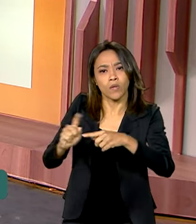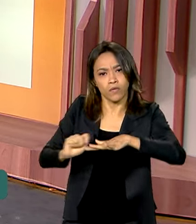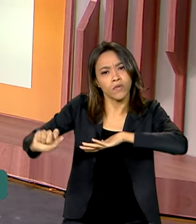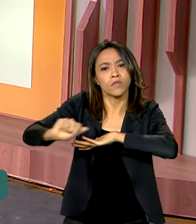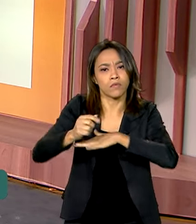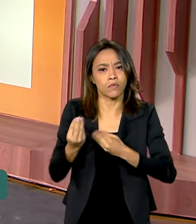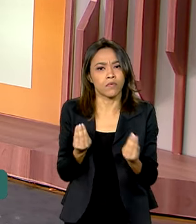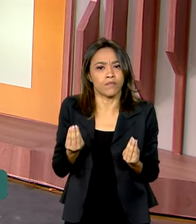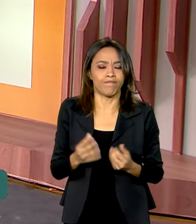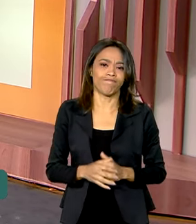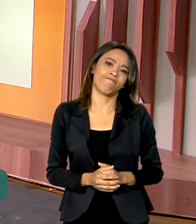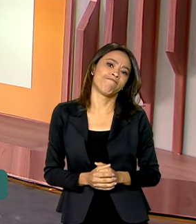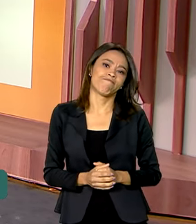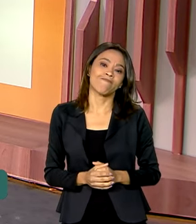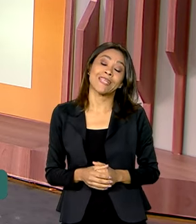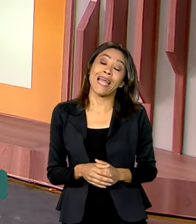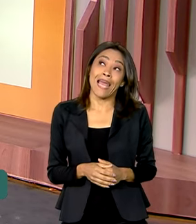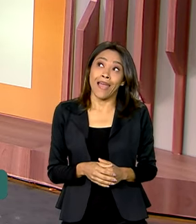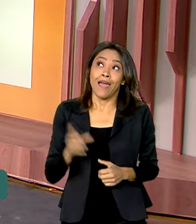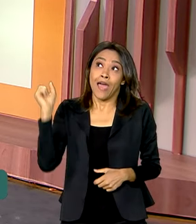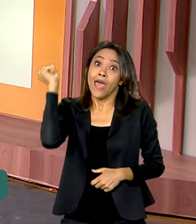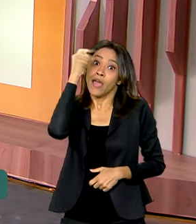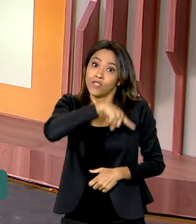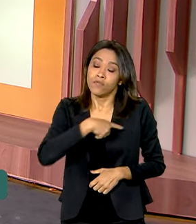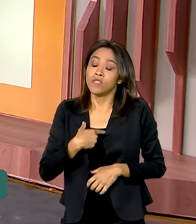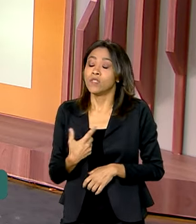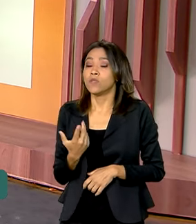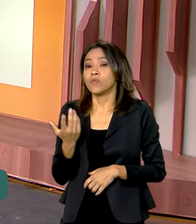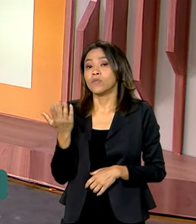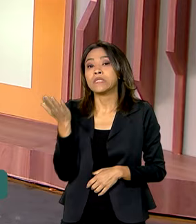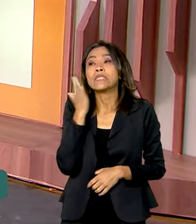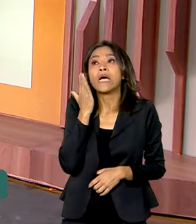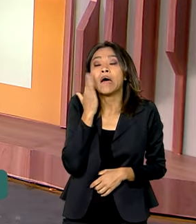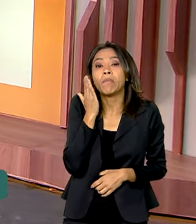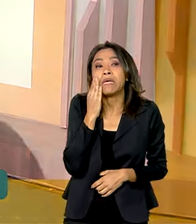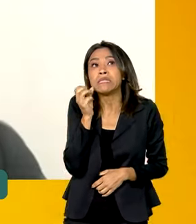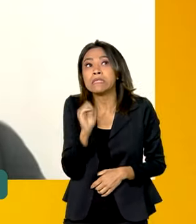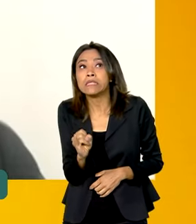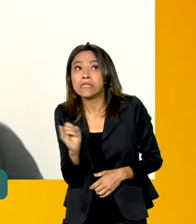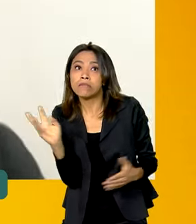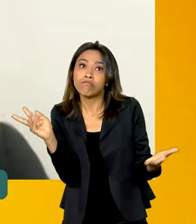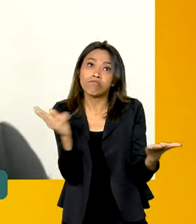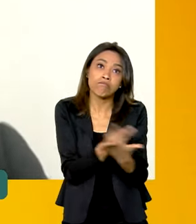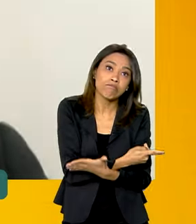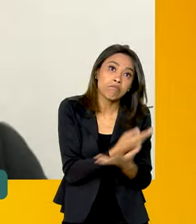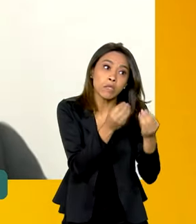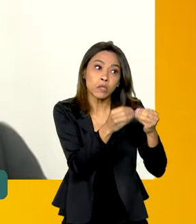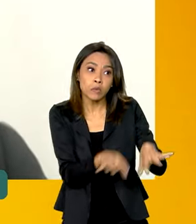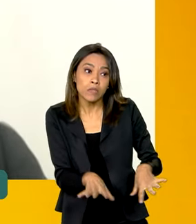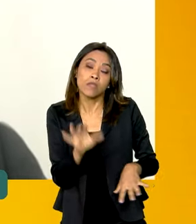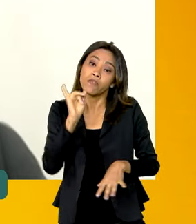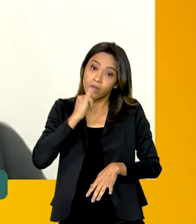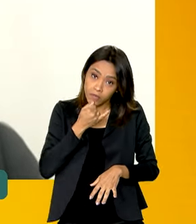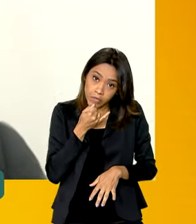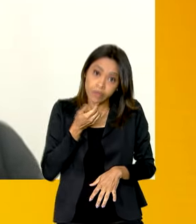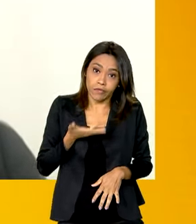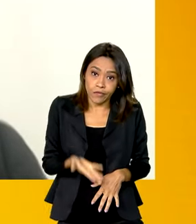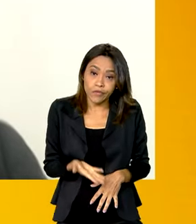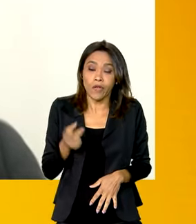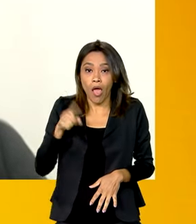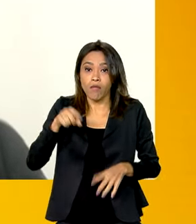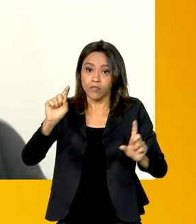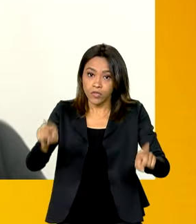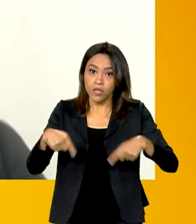Olha, é difícil a gente estimar se houve um prejuízo. A gente lamenta realmente, mas é um